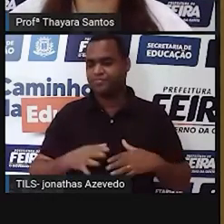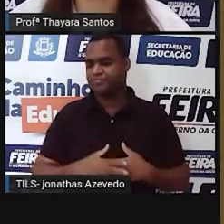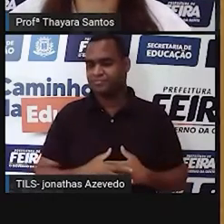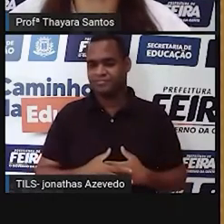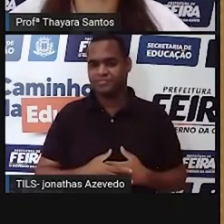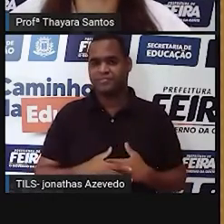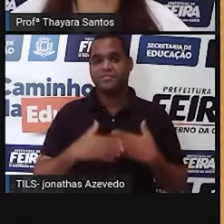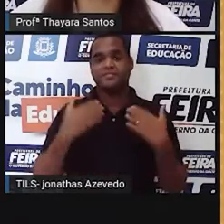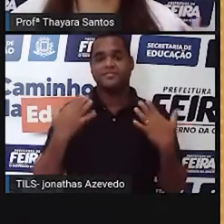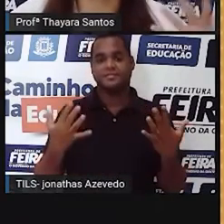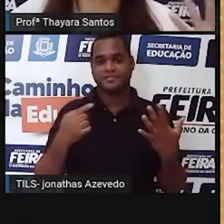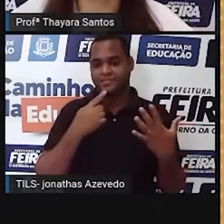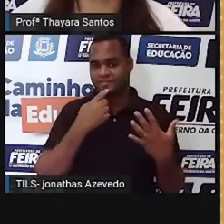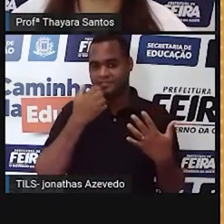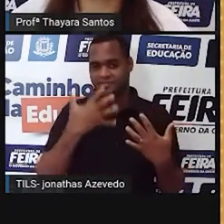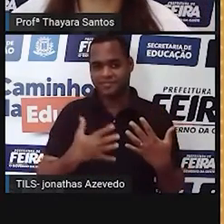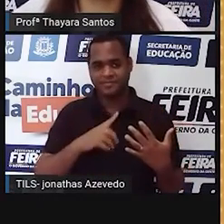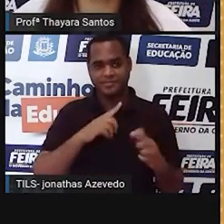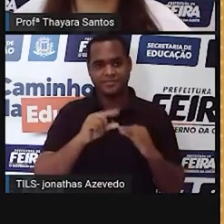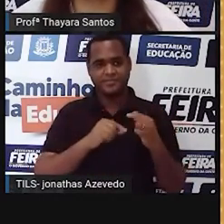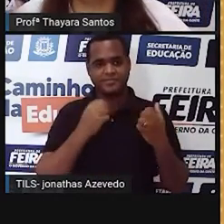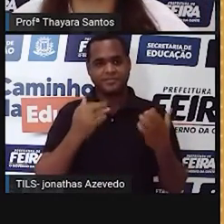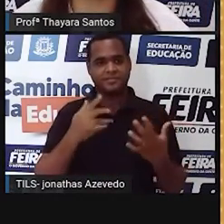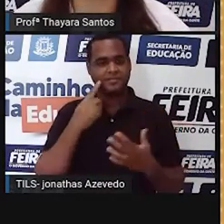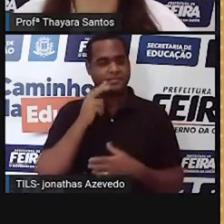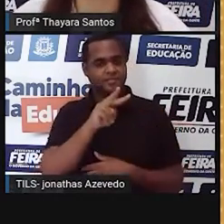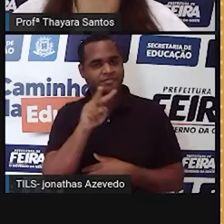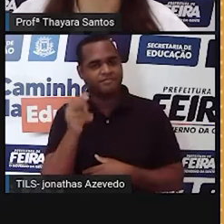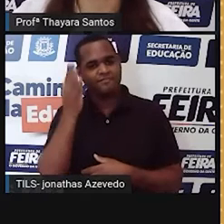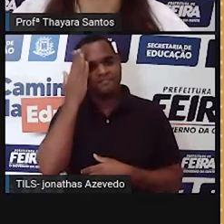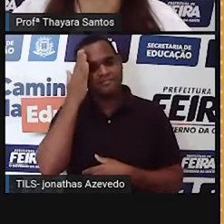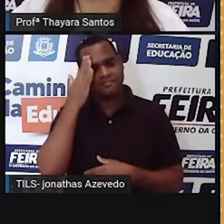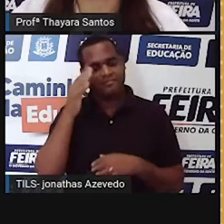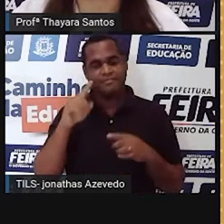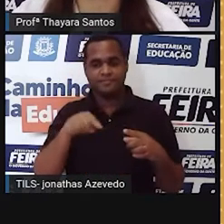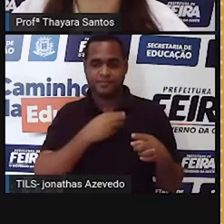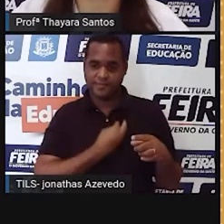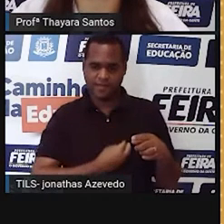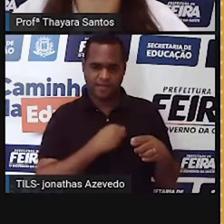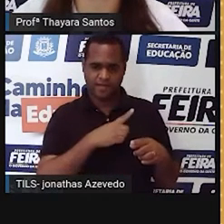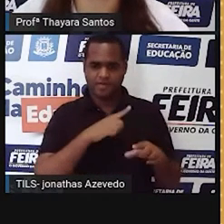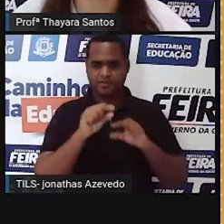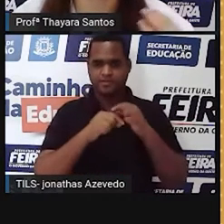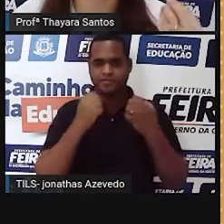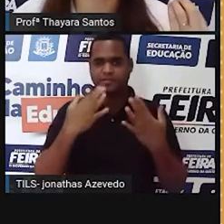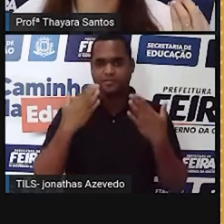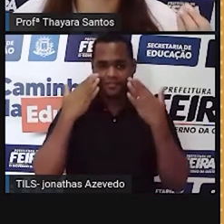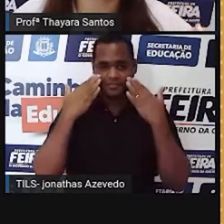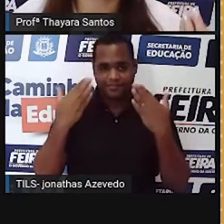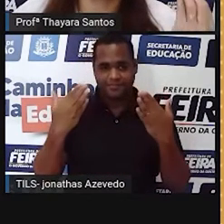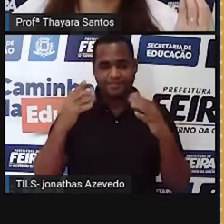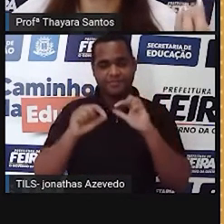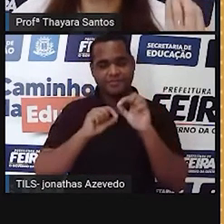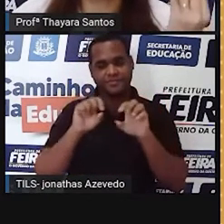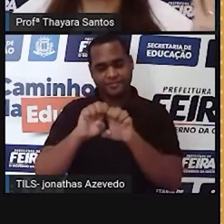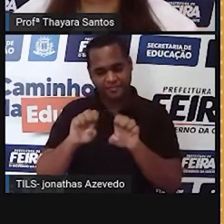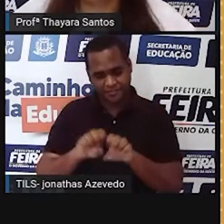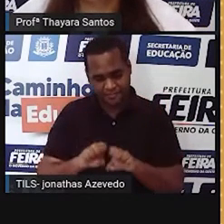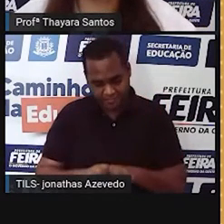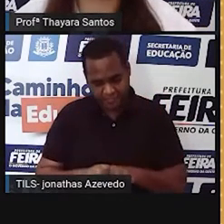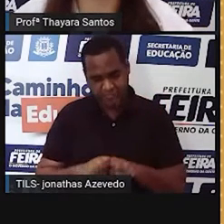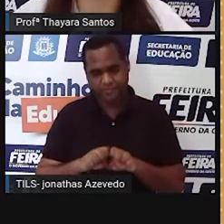Então, a gente viu, a gente sabe aí que tem alguns seres vivos que eles apresentam estrutura somente